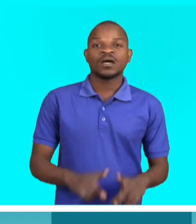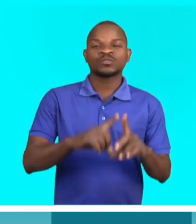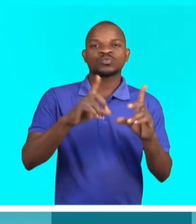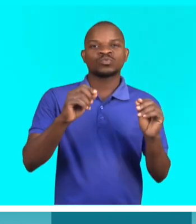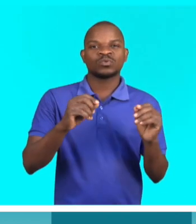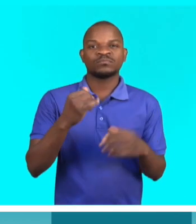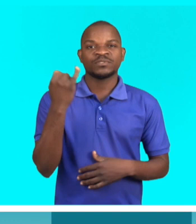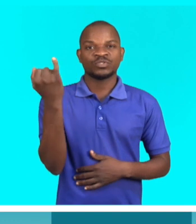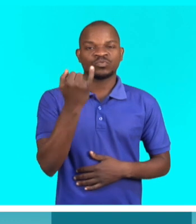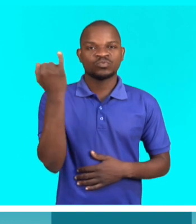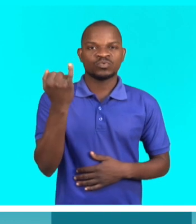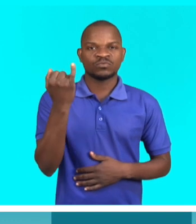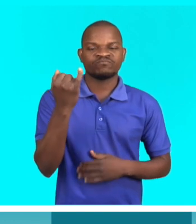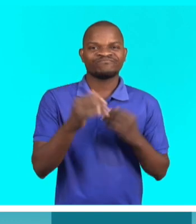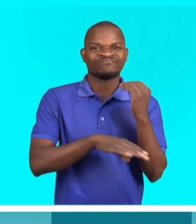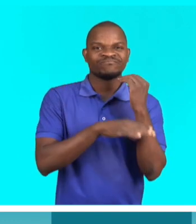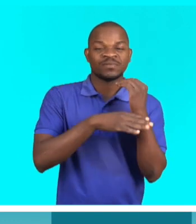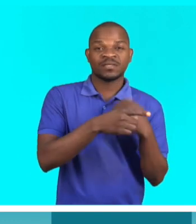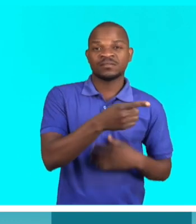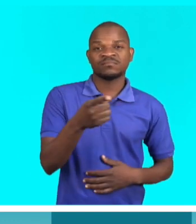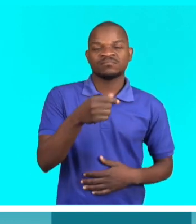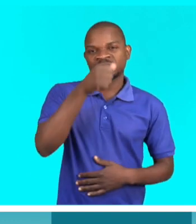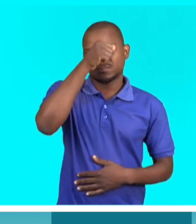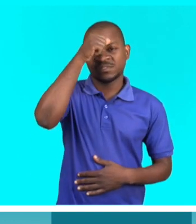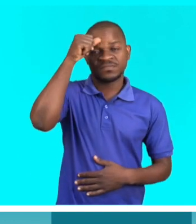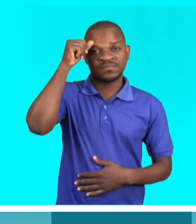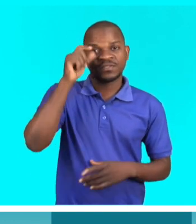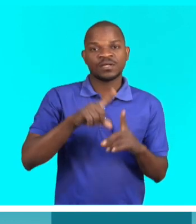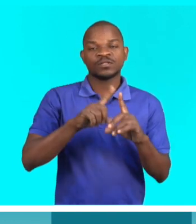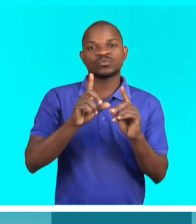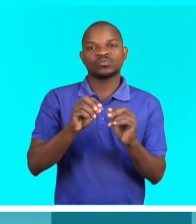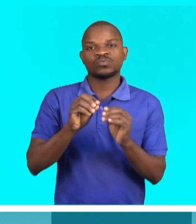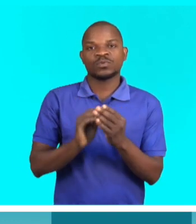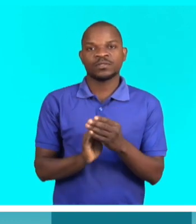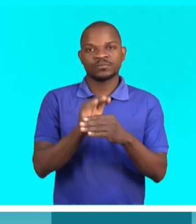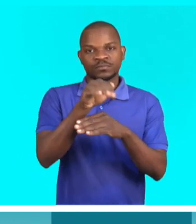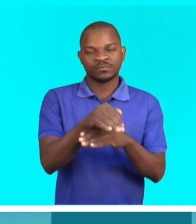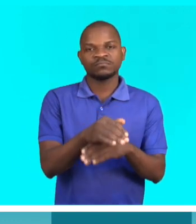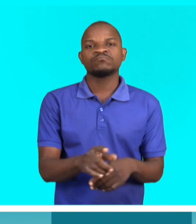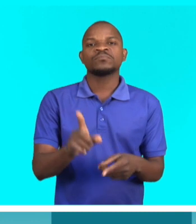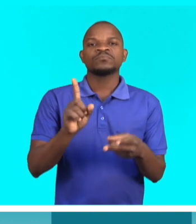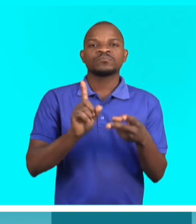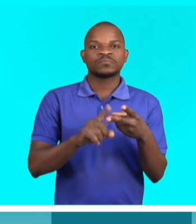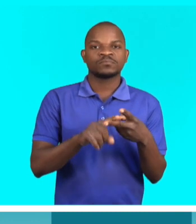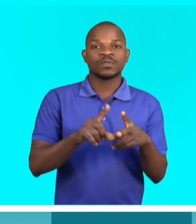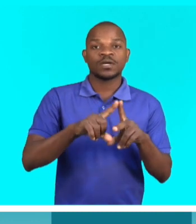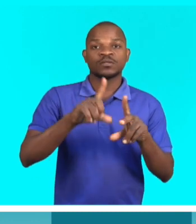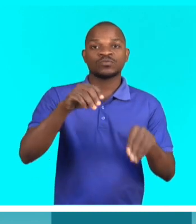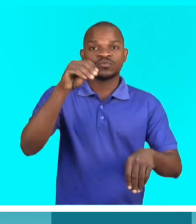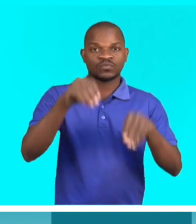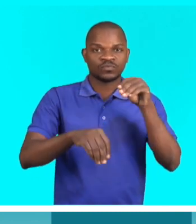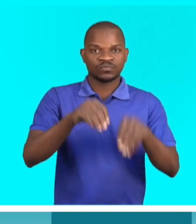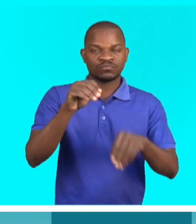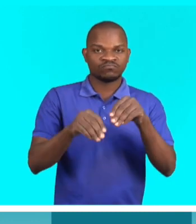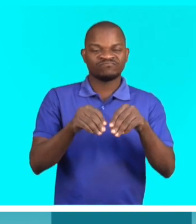As infraestruturas como elas são desenhadas não possibilitam primeiro o acesso, segundo o mecanismo